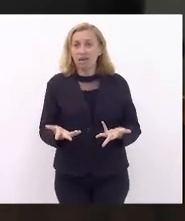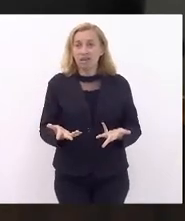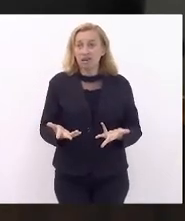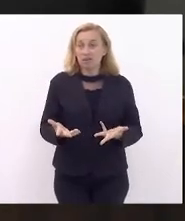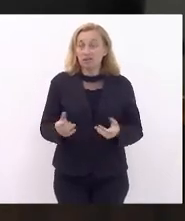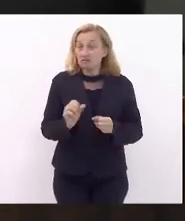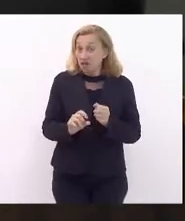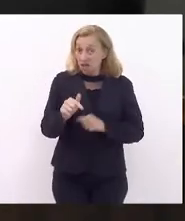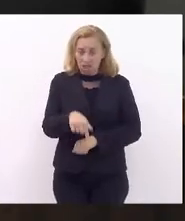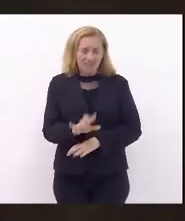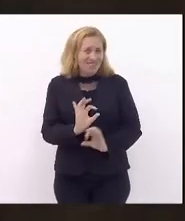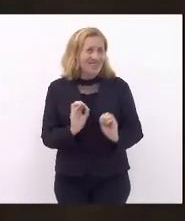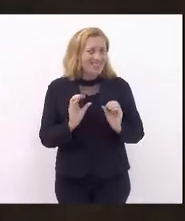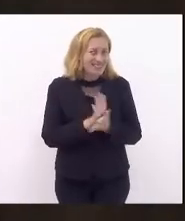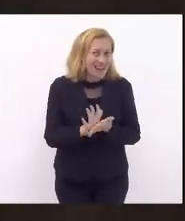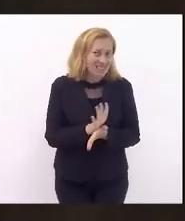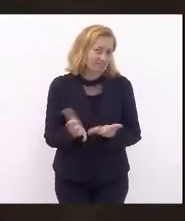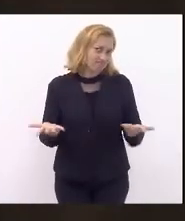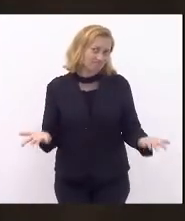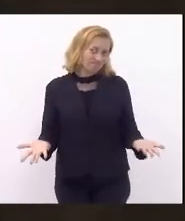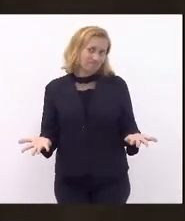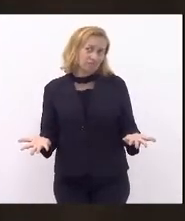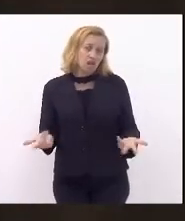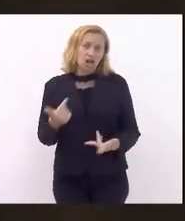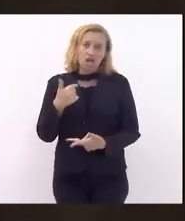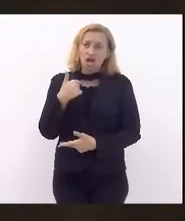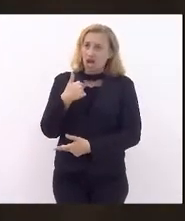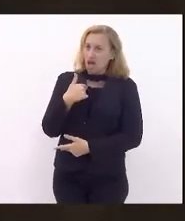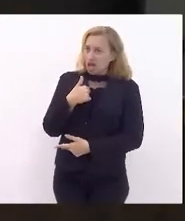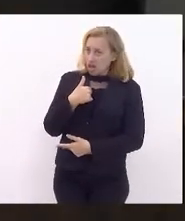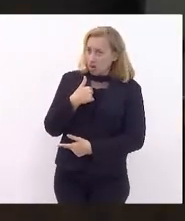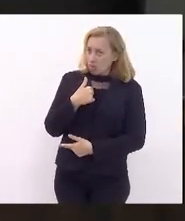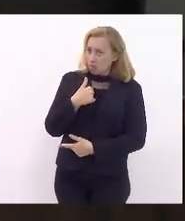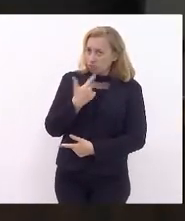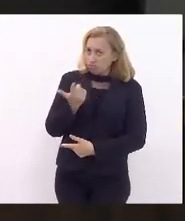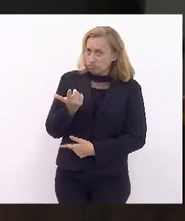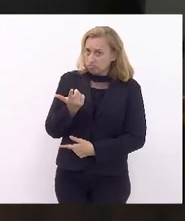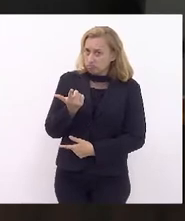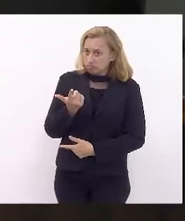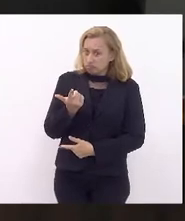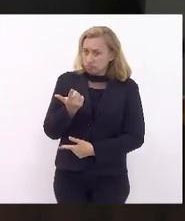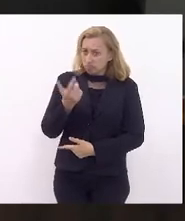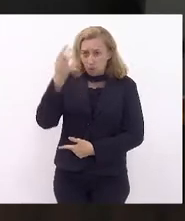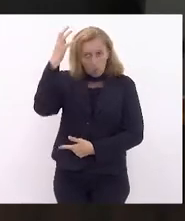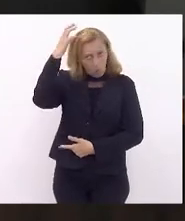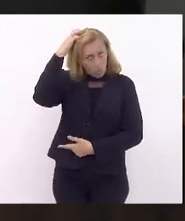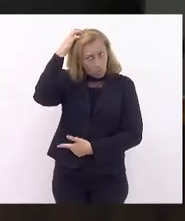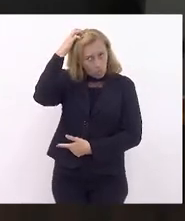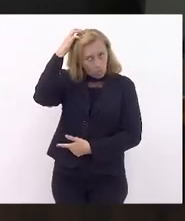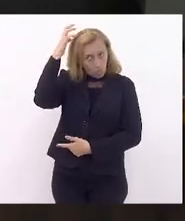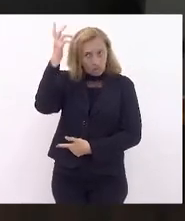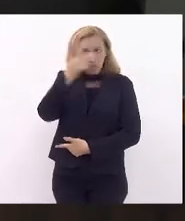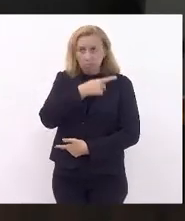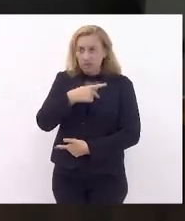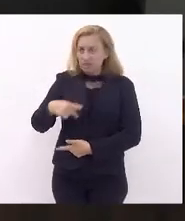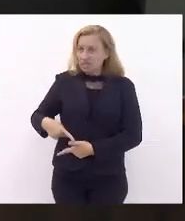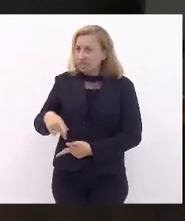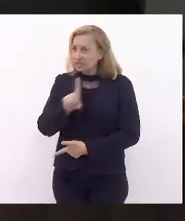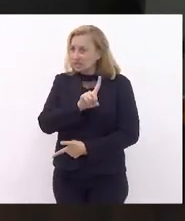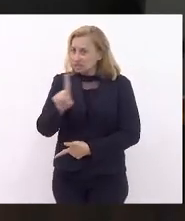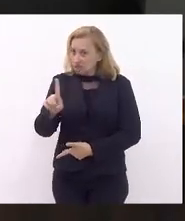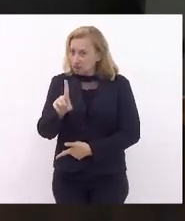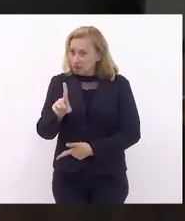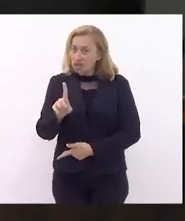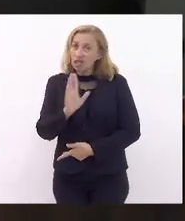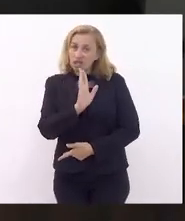feito aqui. Nenhum nada. E eu não reputo, eu não ponho a culpa no presidente. eu já disse aqui que ele dizia que era